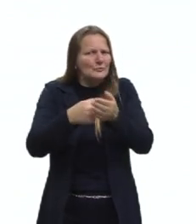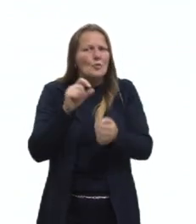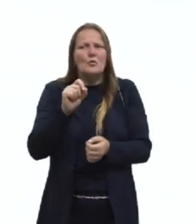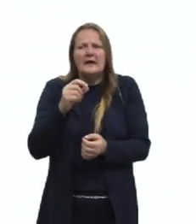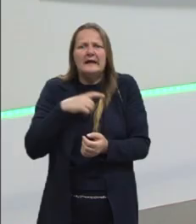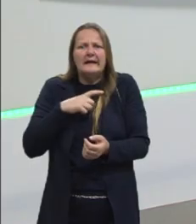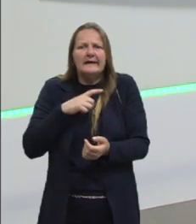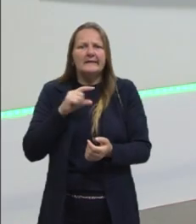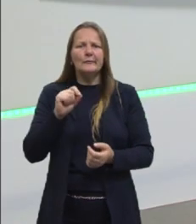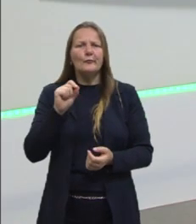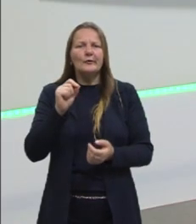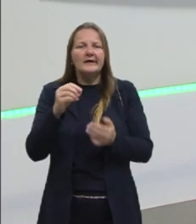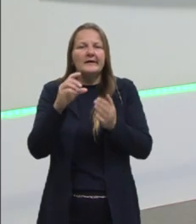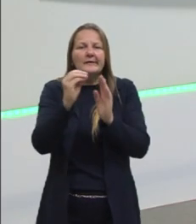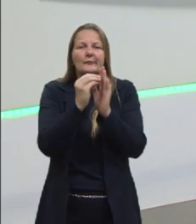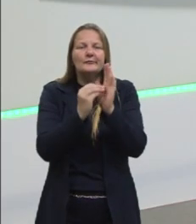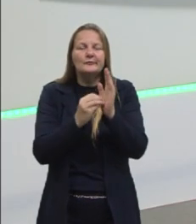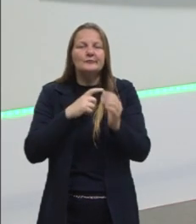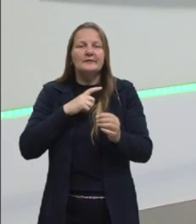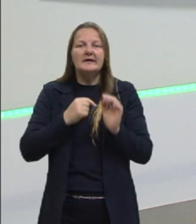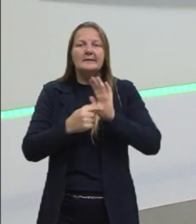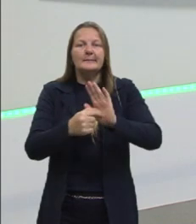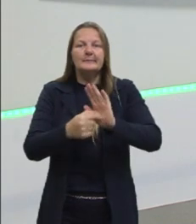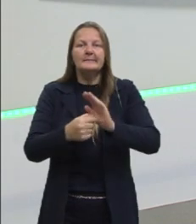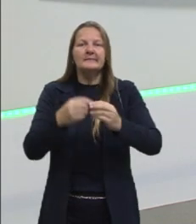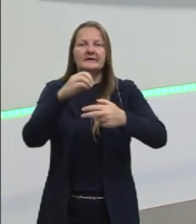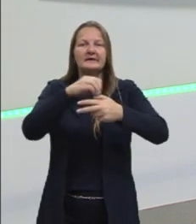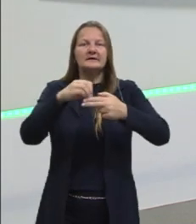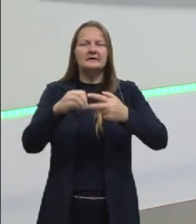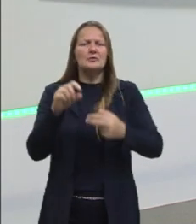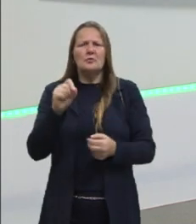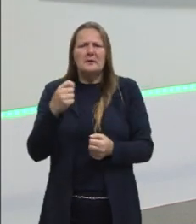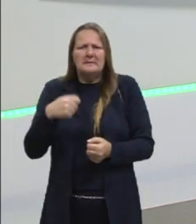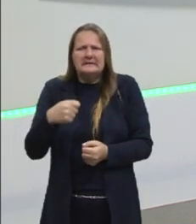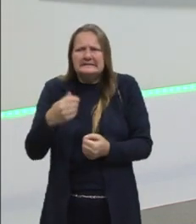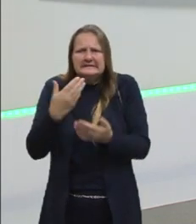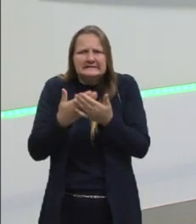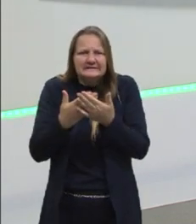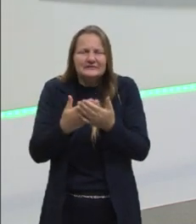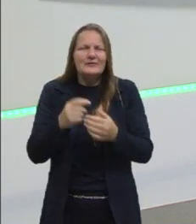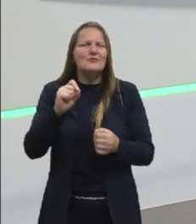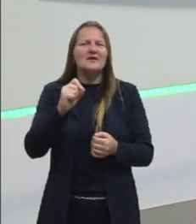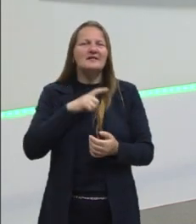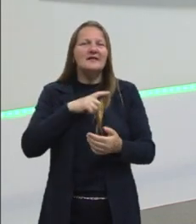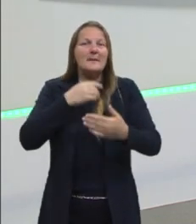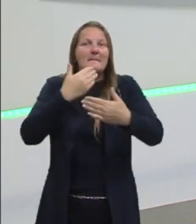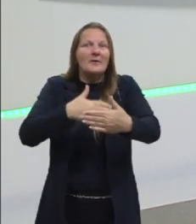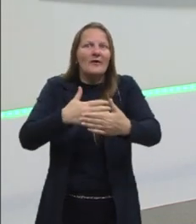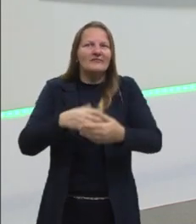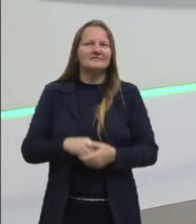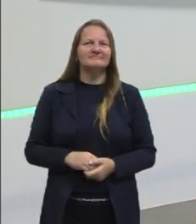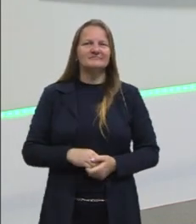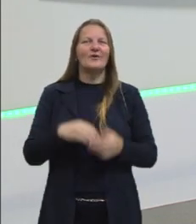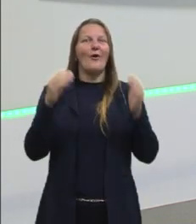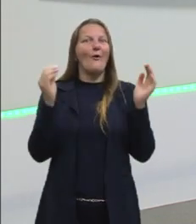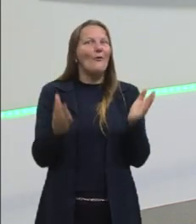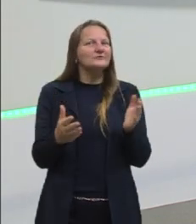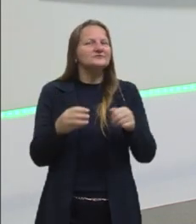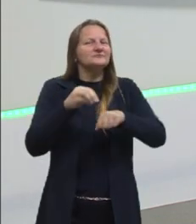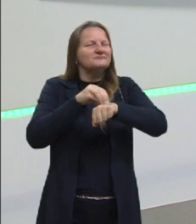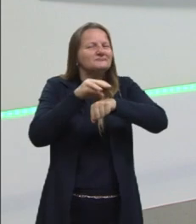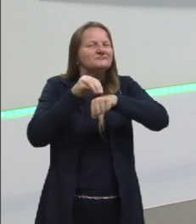Quais os conteúdos que mais aparecem, o que eu estudo, o que vai cair na prova? Então hoje, para